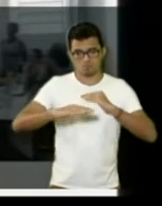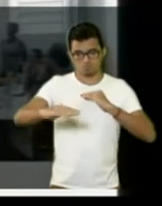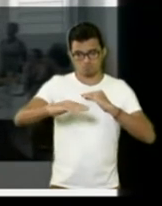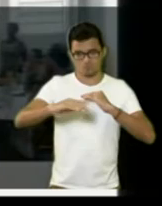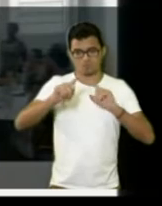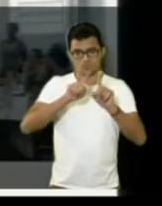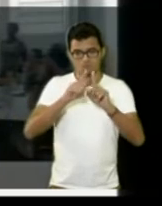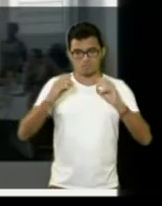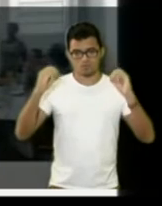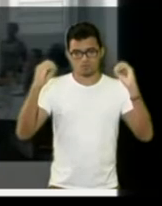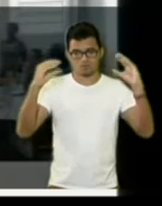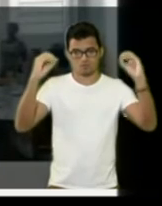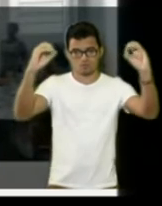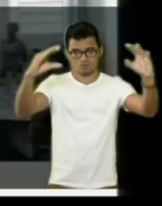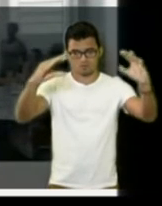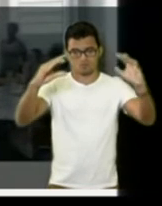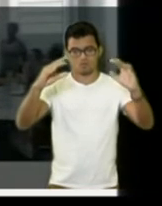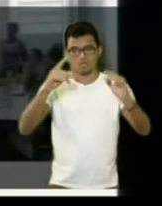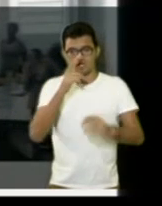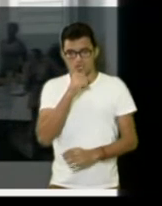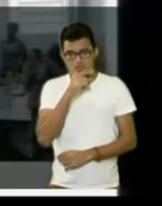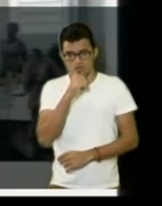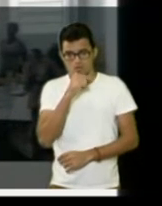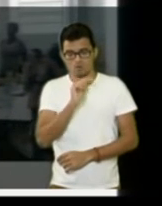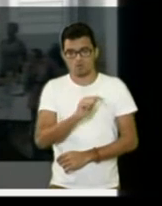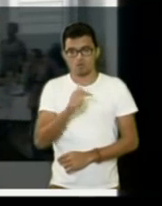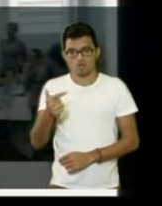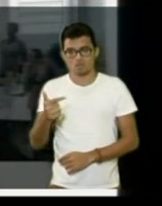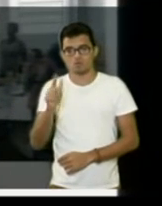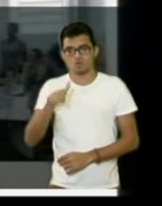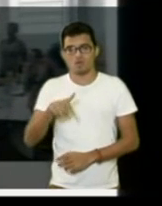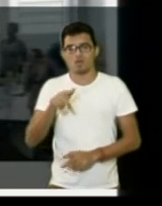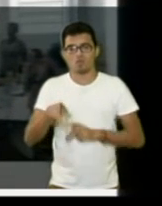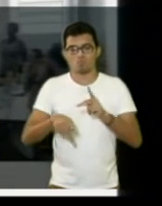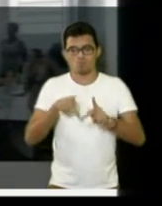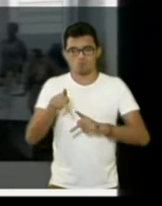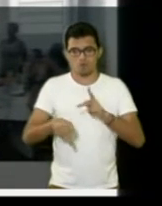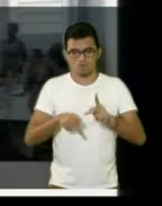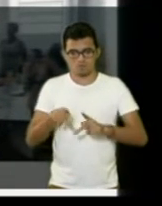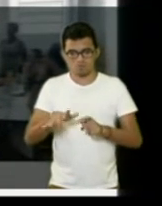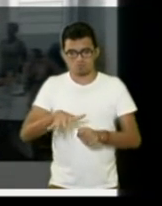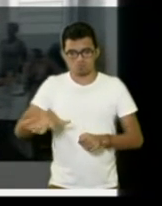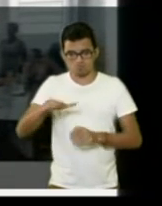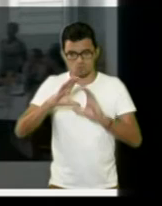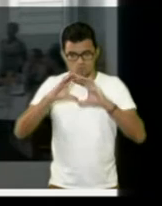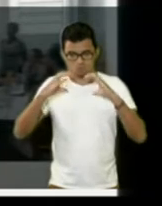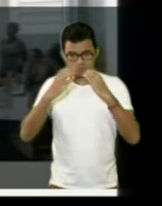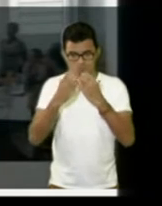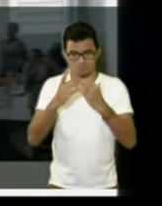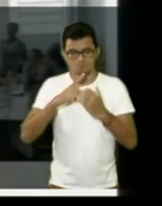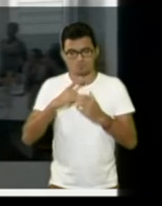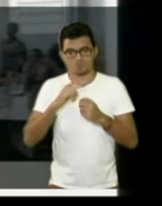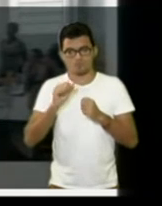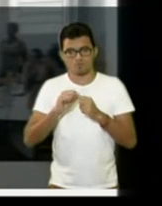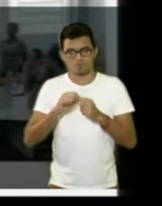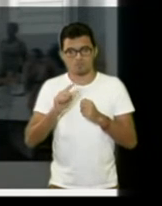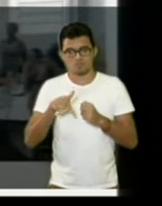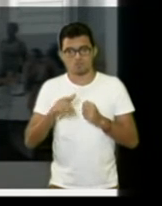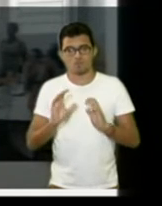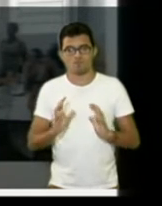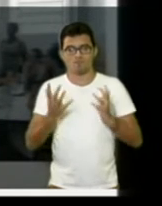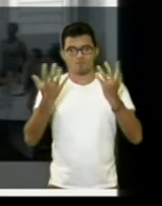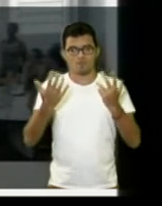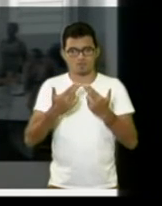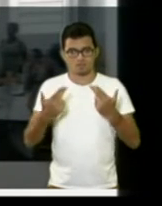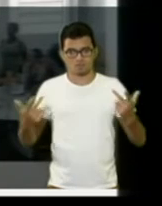iluminação, e ligar um ponto de água. O restante, quem vai fazer é a comunidade do bairro. Fazendo festinha, já tem recurso, vai